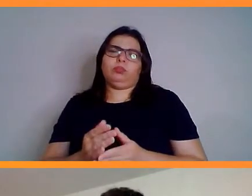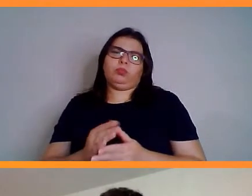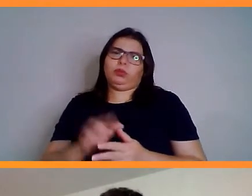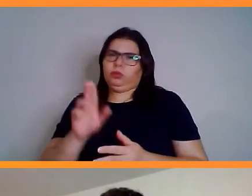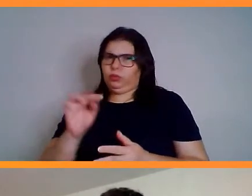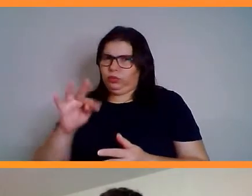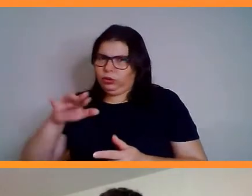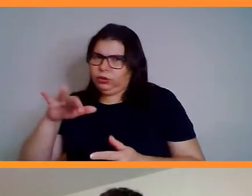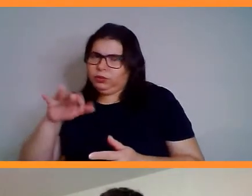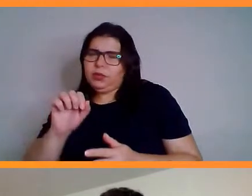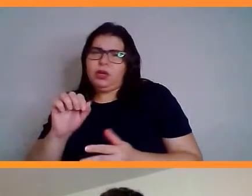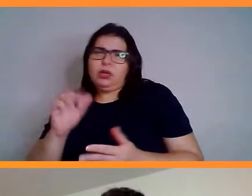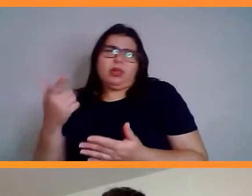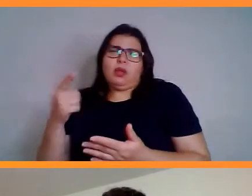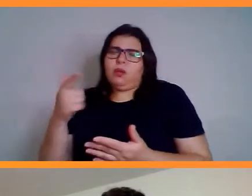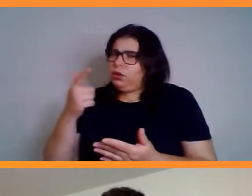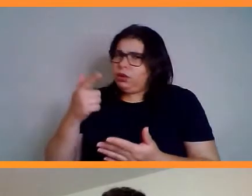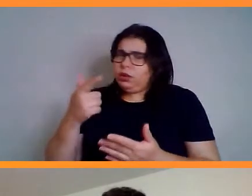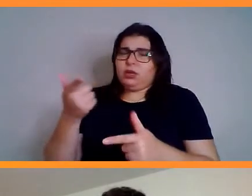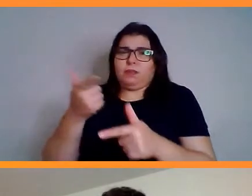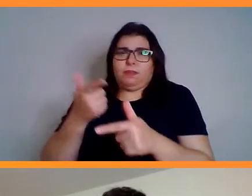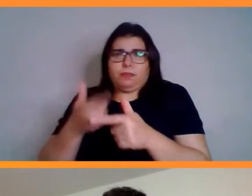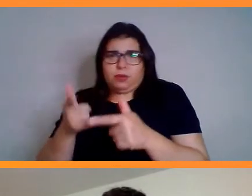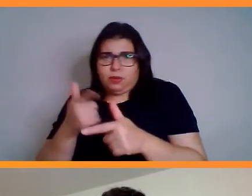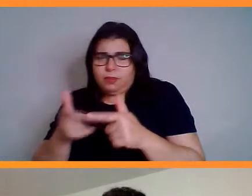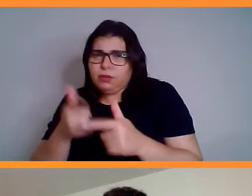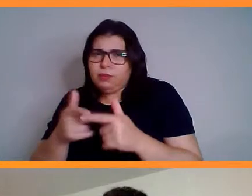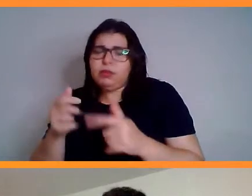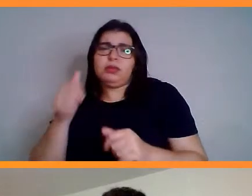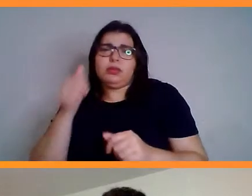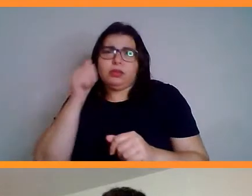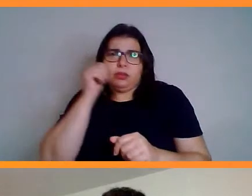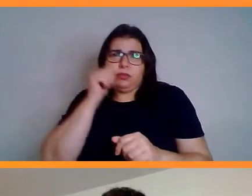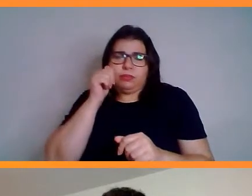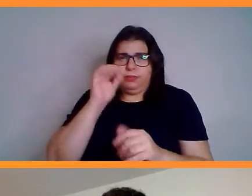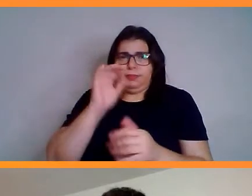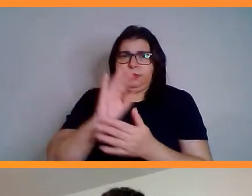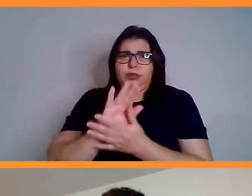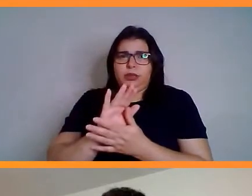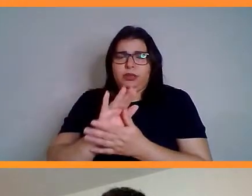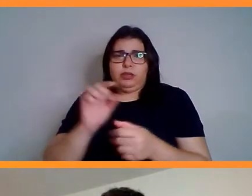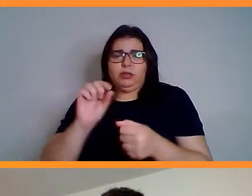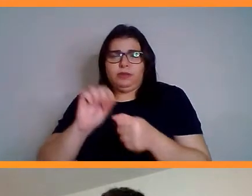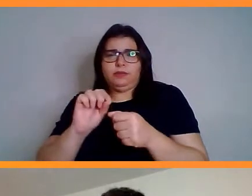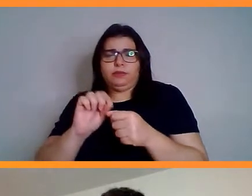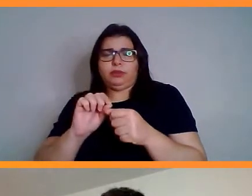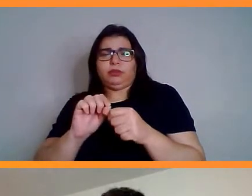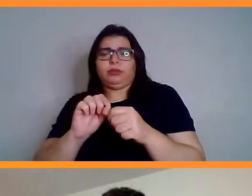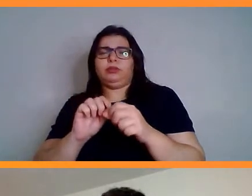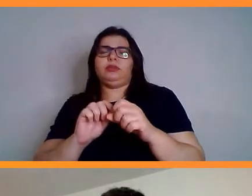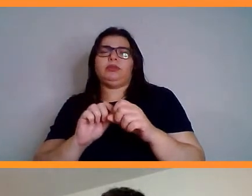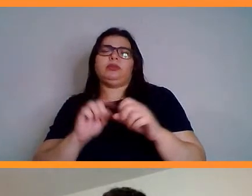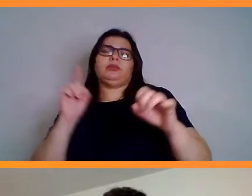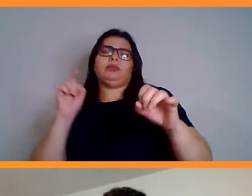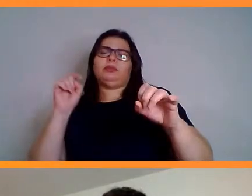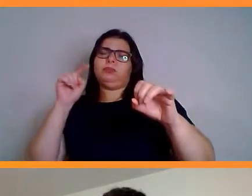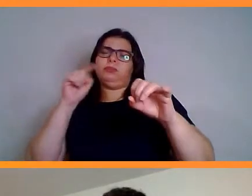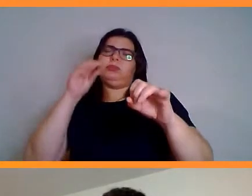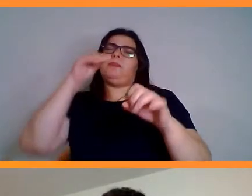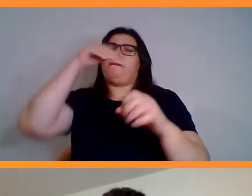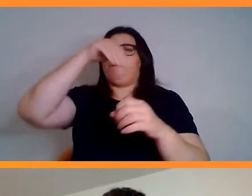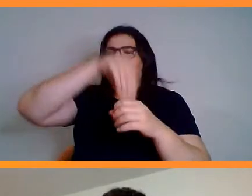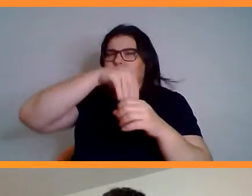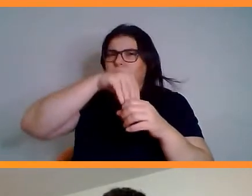não haveria problema dela ser submetida a um simples processo de inseminação artificial. Mas é como eu coloquei agora há pouco, né,